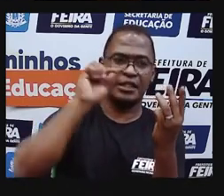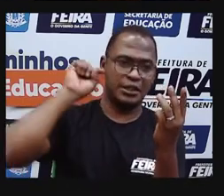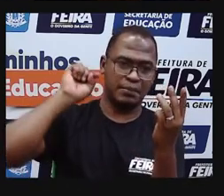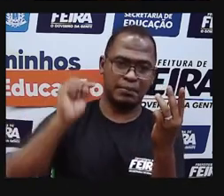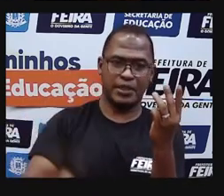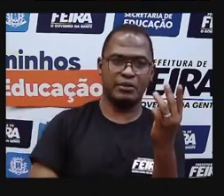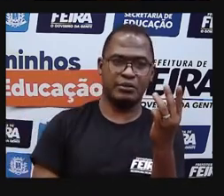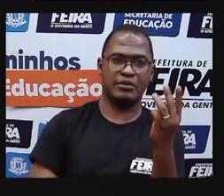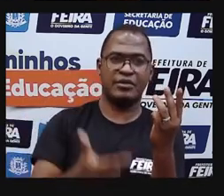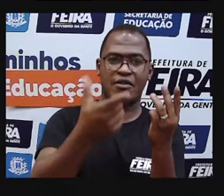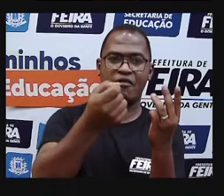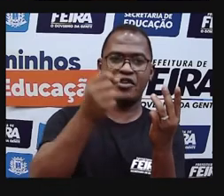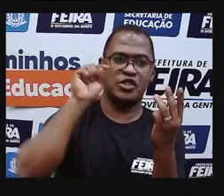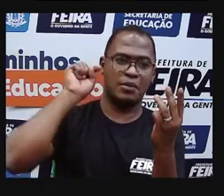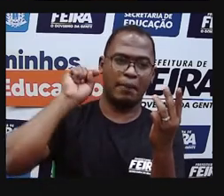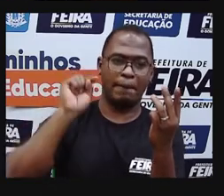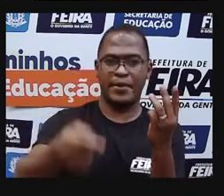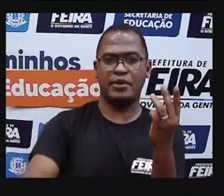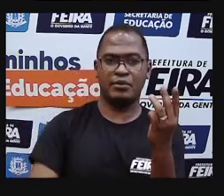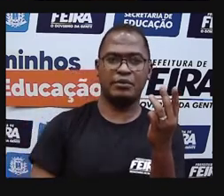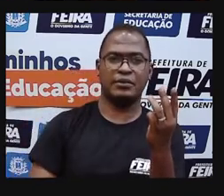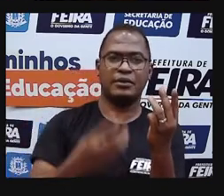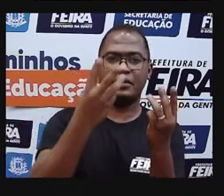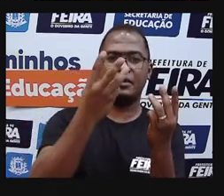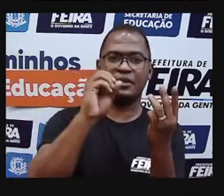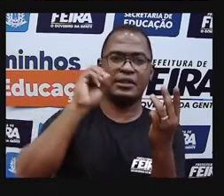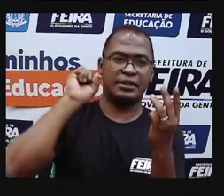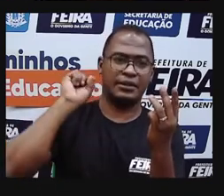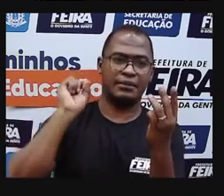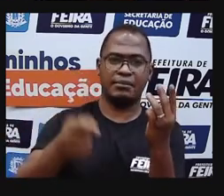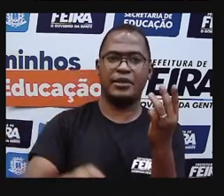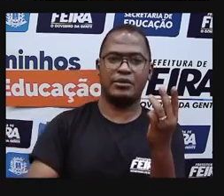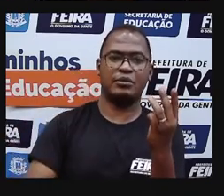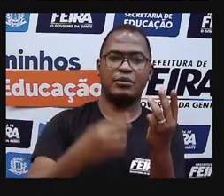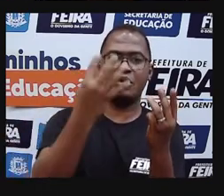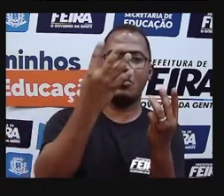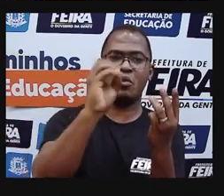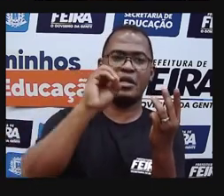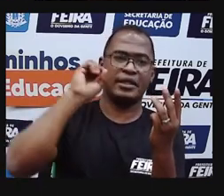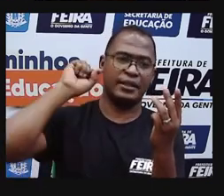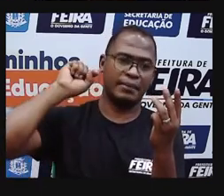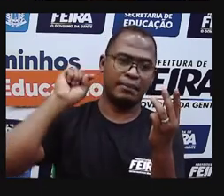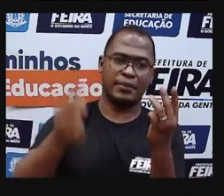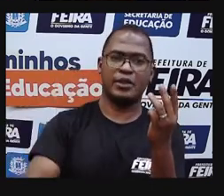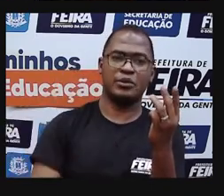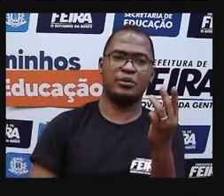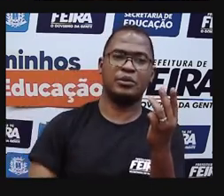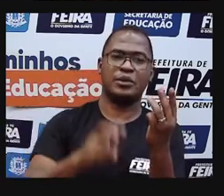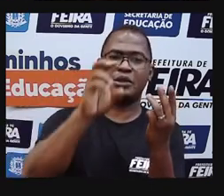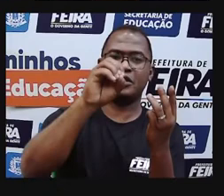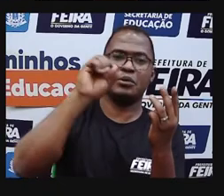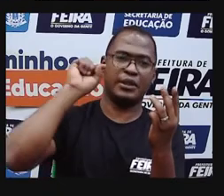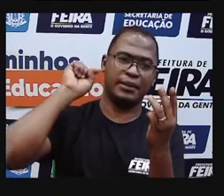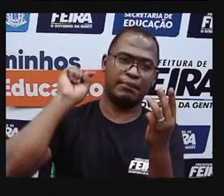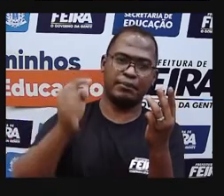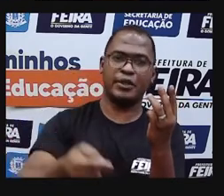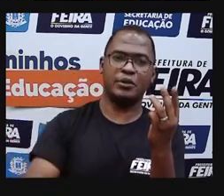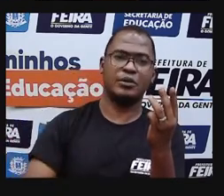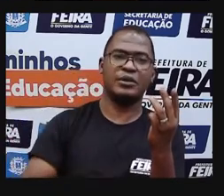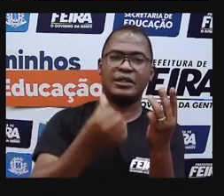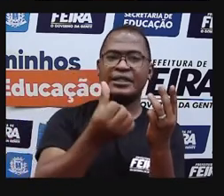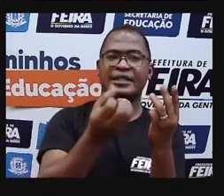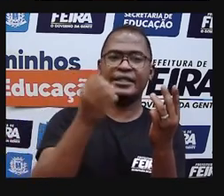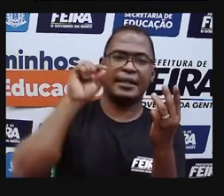vinte mil, trinta mil, quarenta mil, cinquenta mil, sessenta mil,